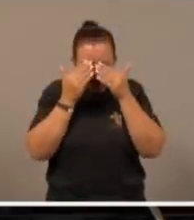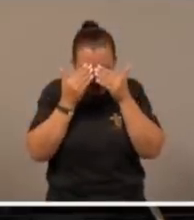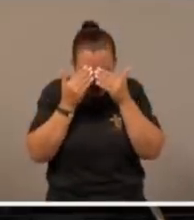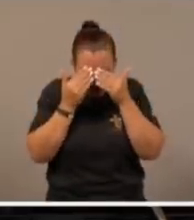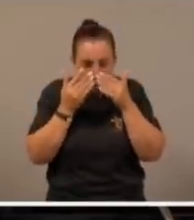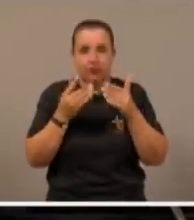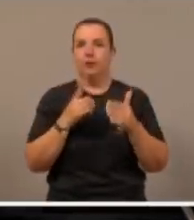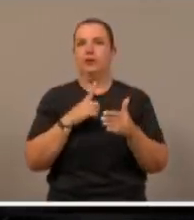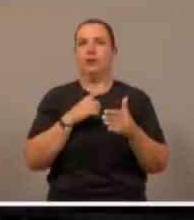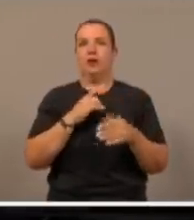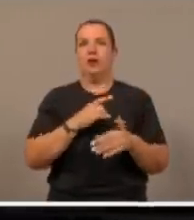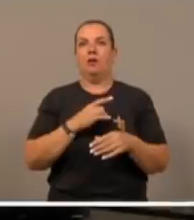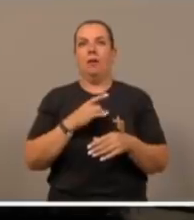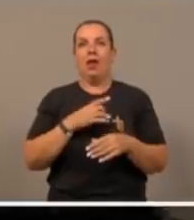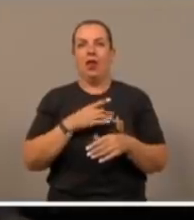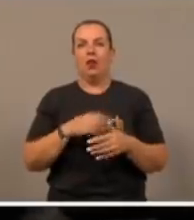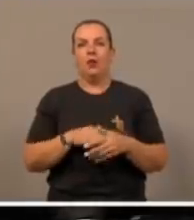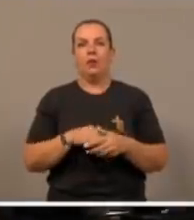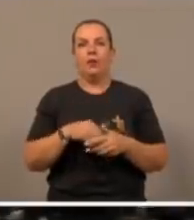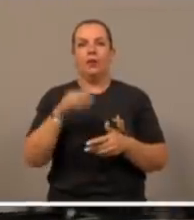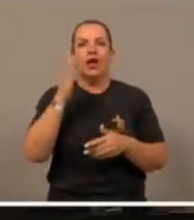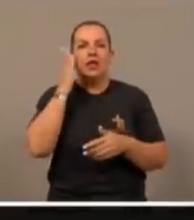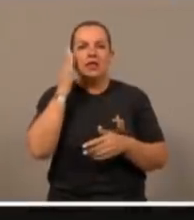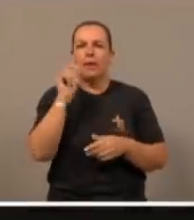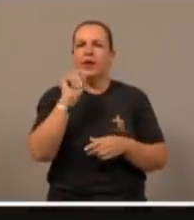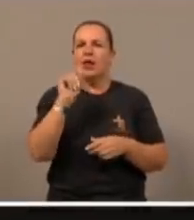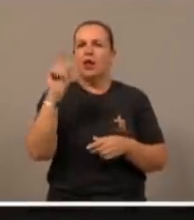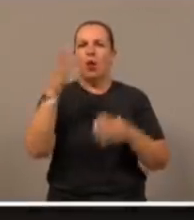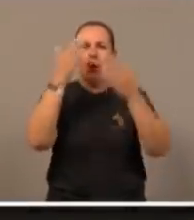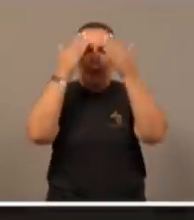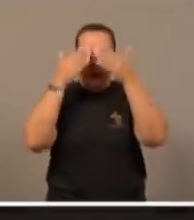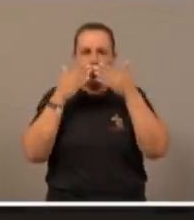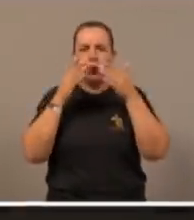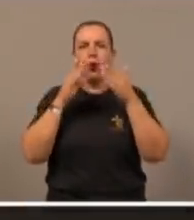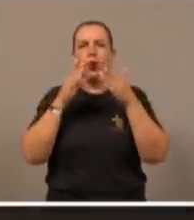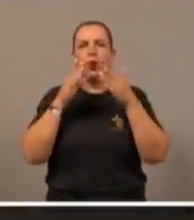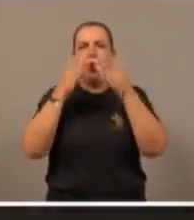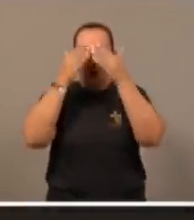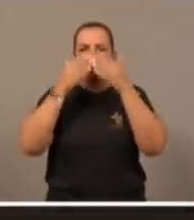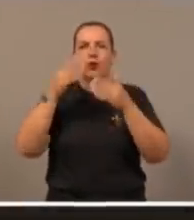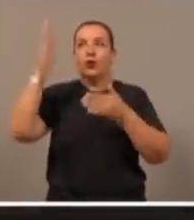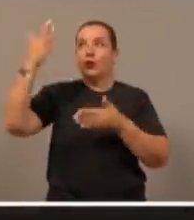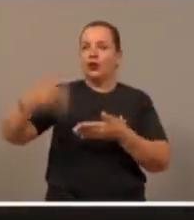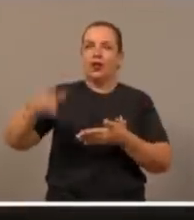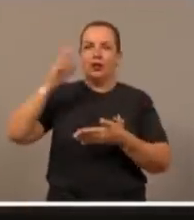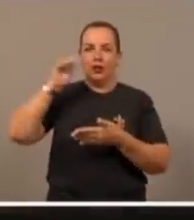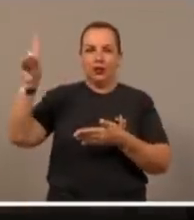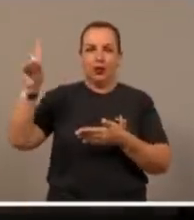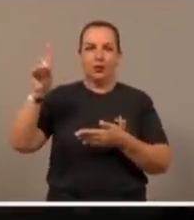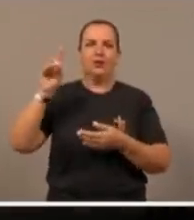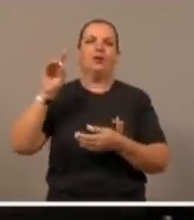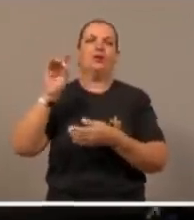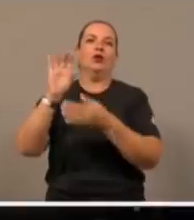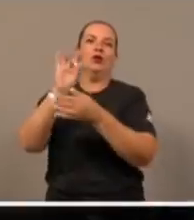por isso que, sabe quem não cobriu o rosto diante de Deus? Deus, Jesus, o único,